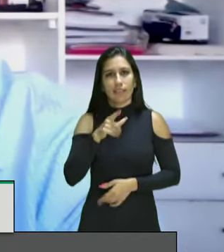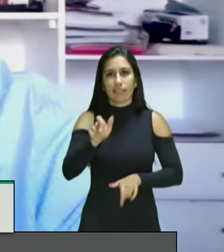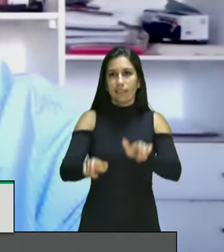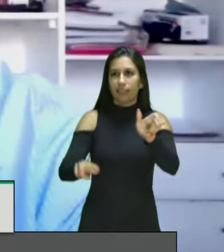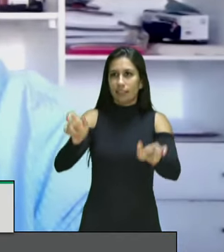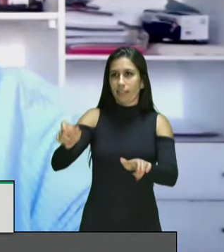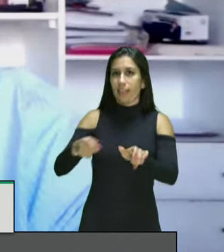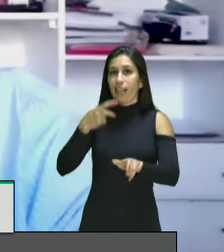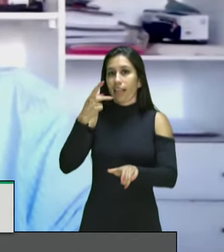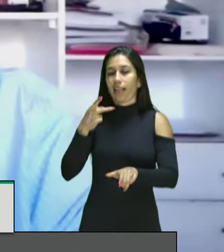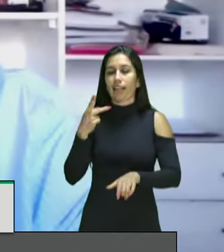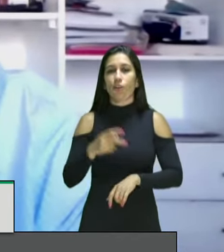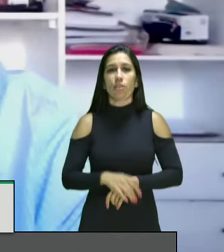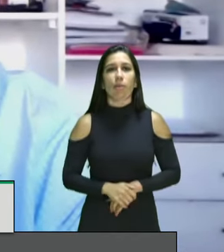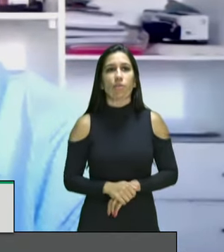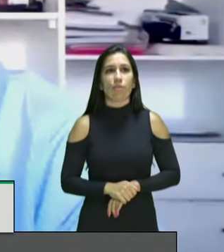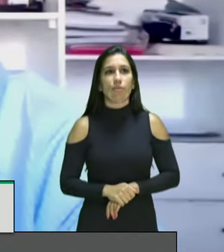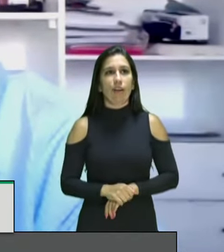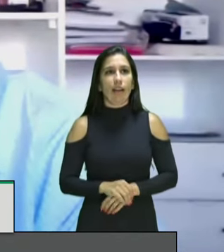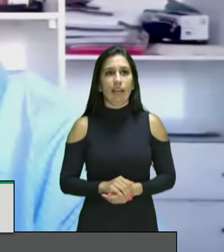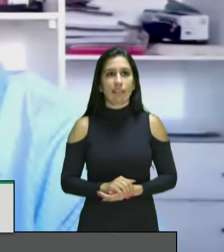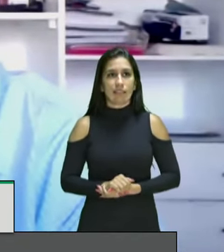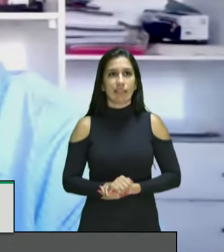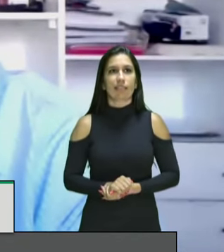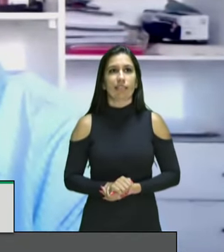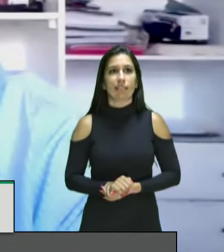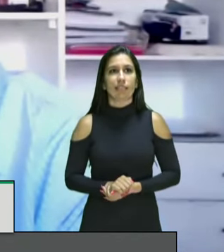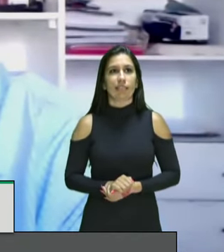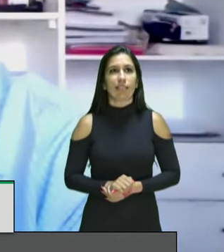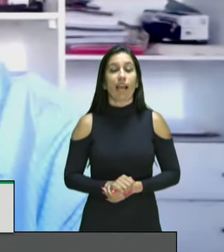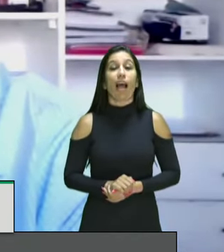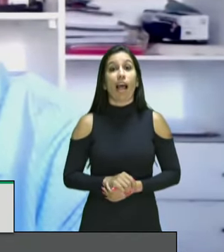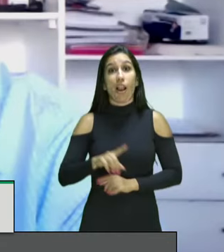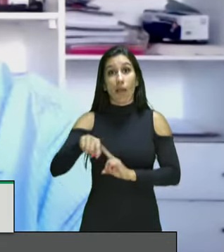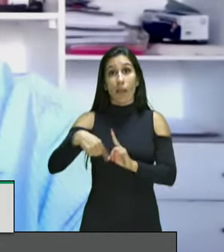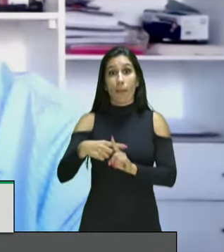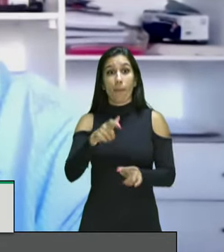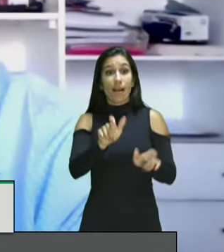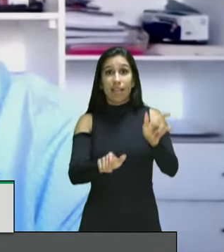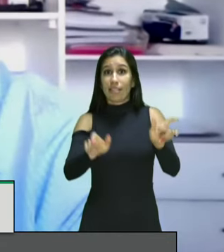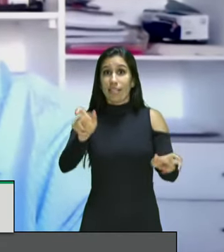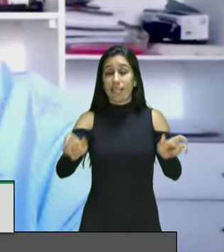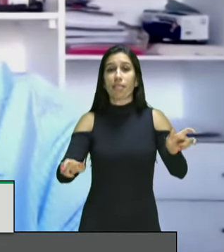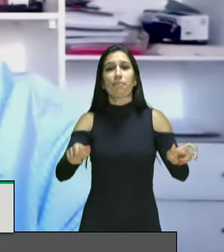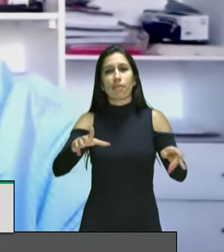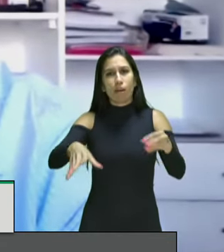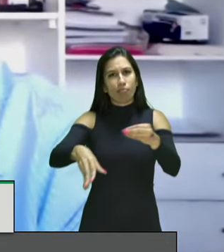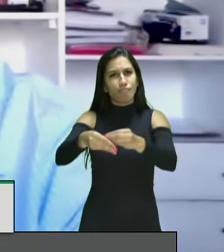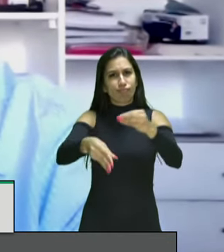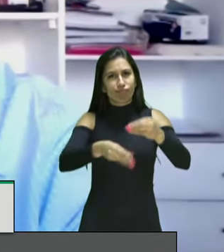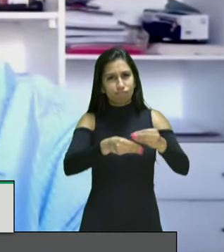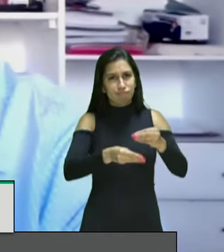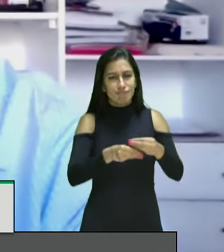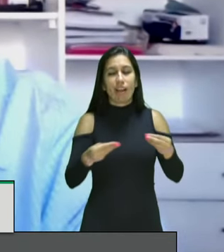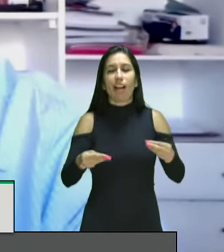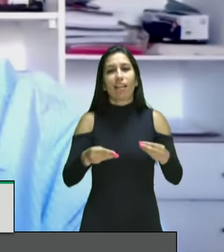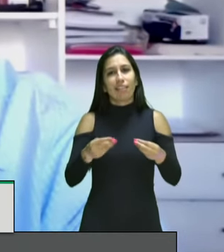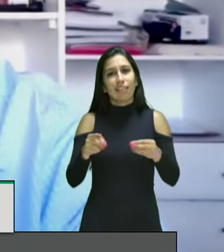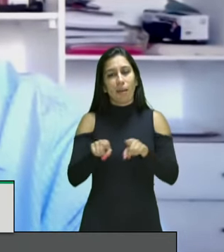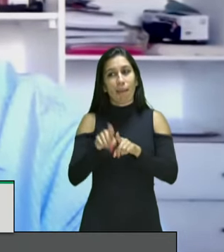decorrer da audiência e a participação dos cidadãos através dos canais pela internet.